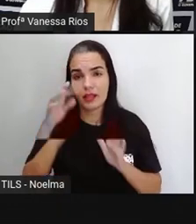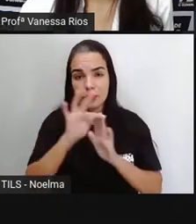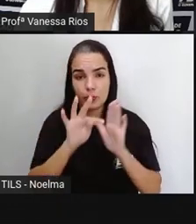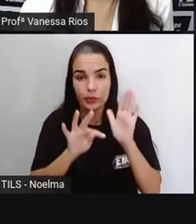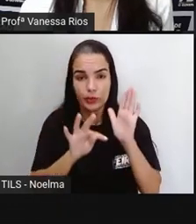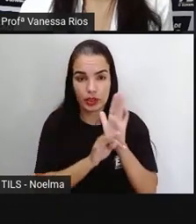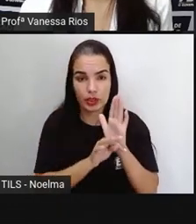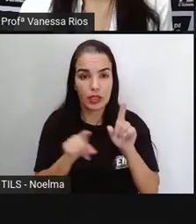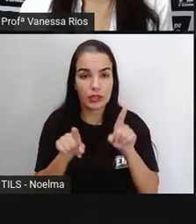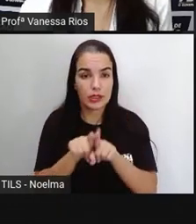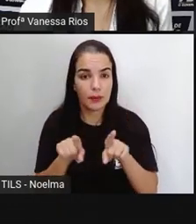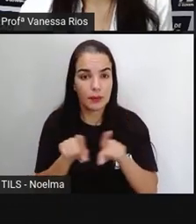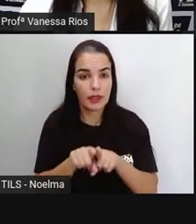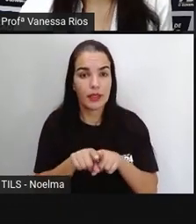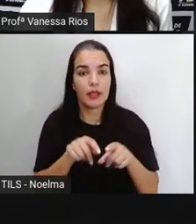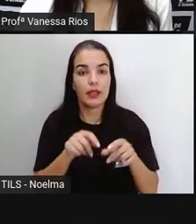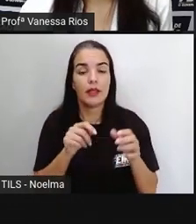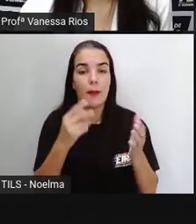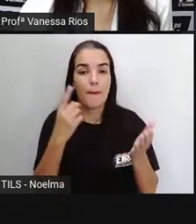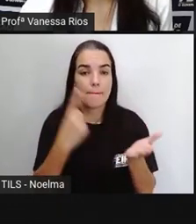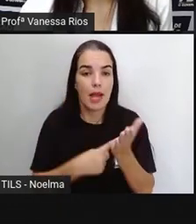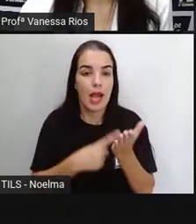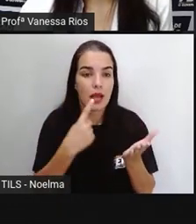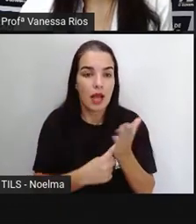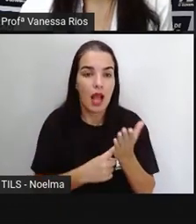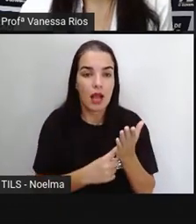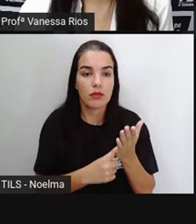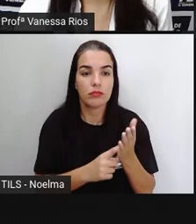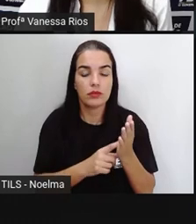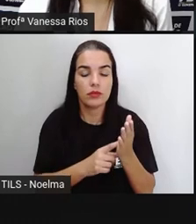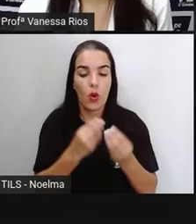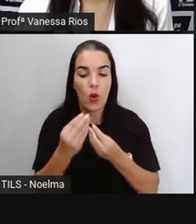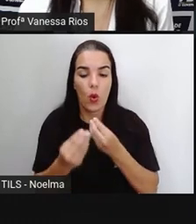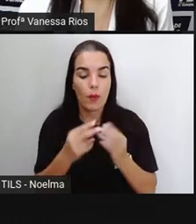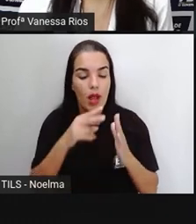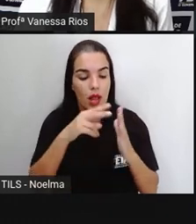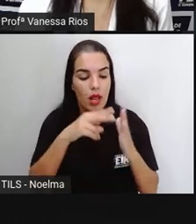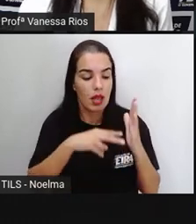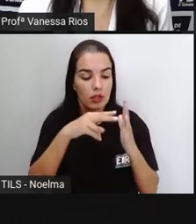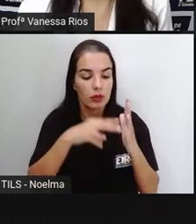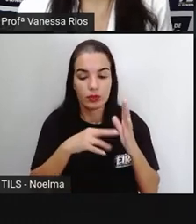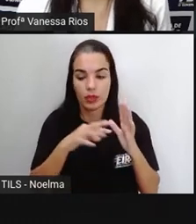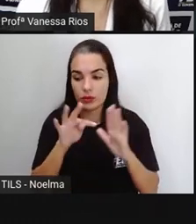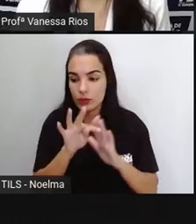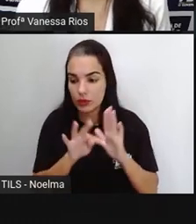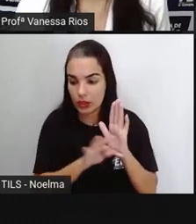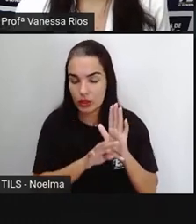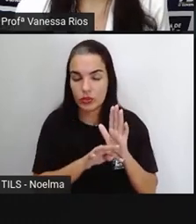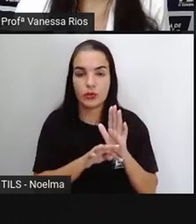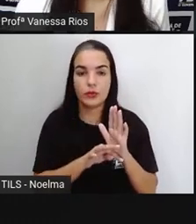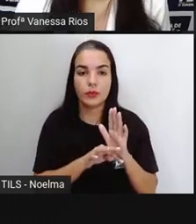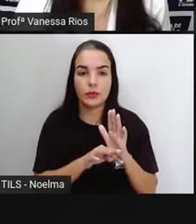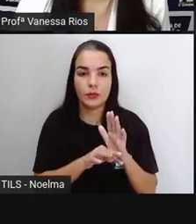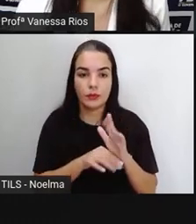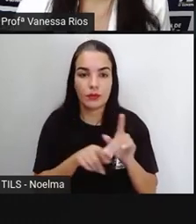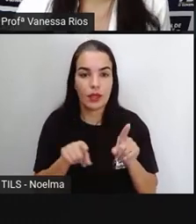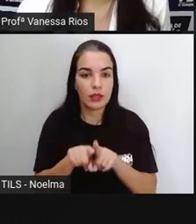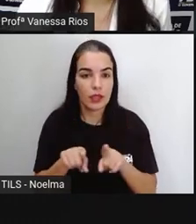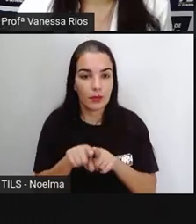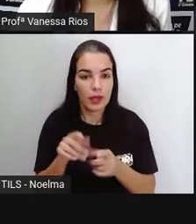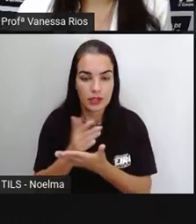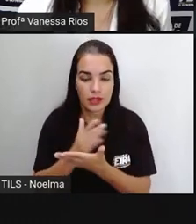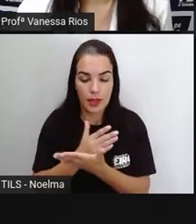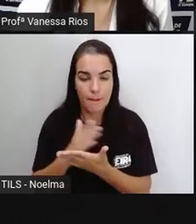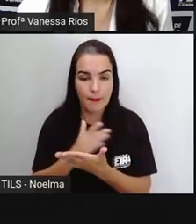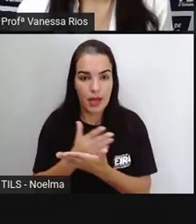o ritmo de leitura do texto e serve também para separar expressões explicativas do resto